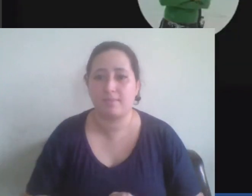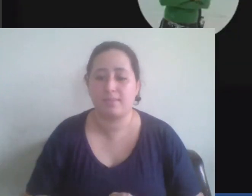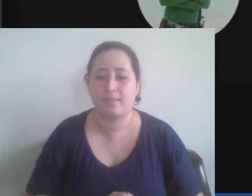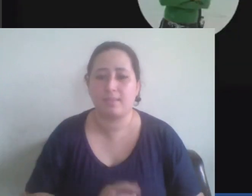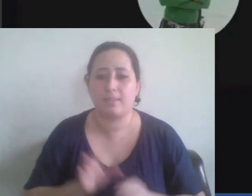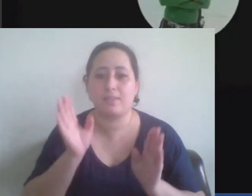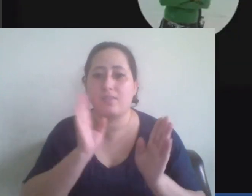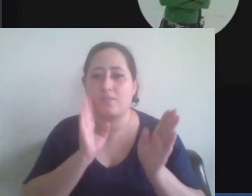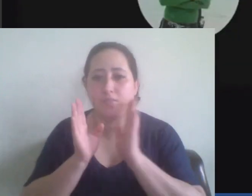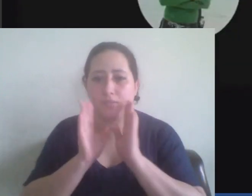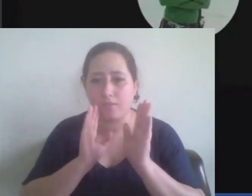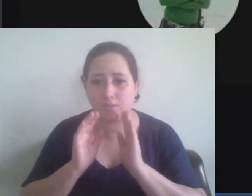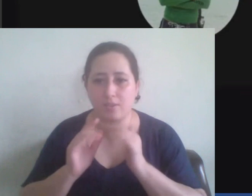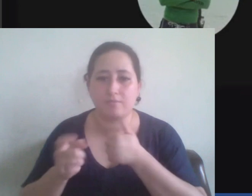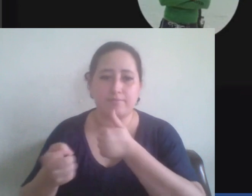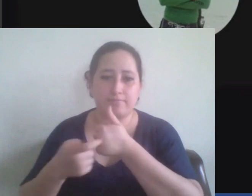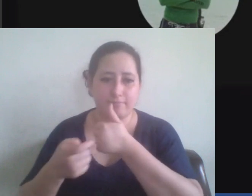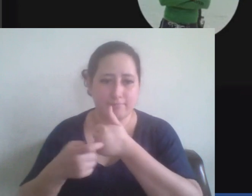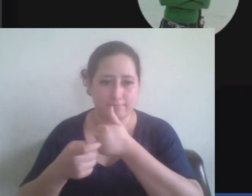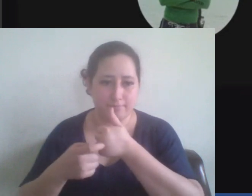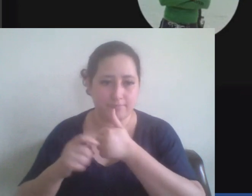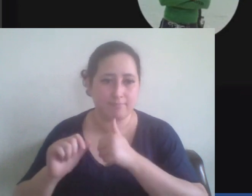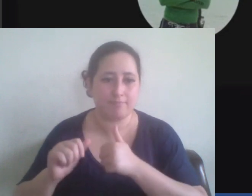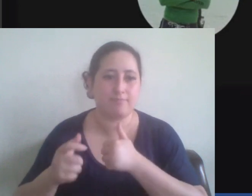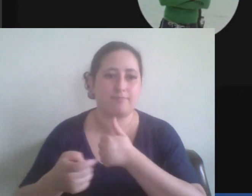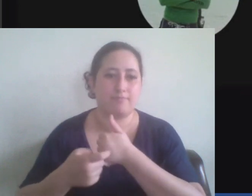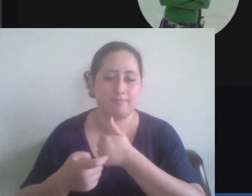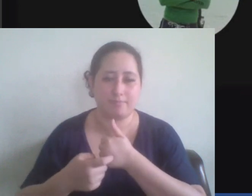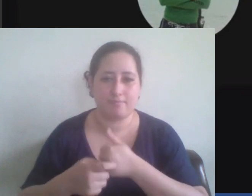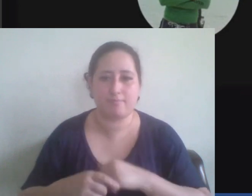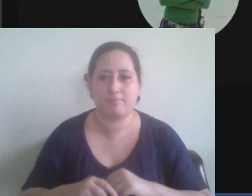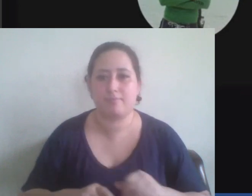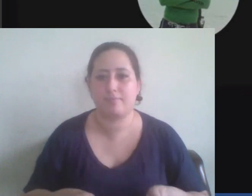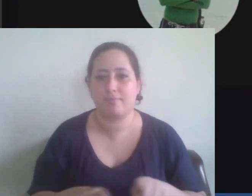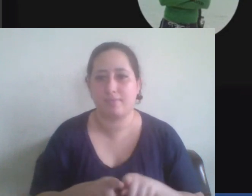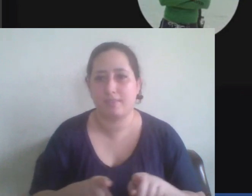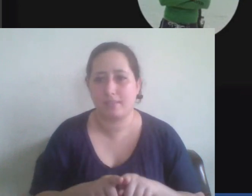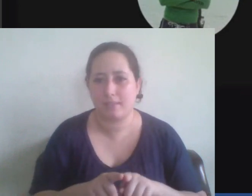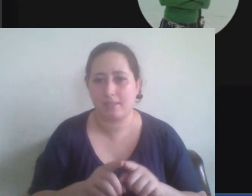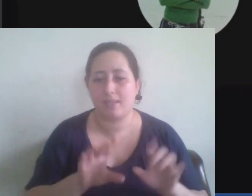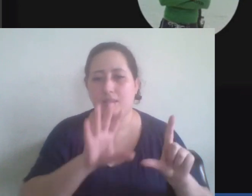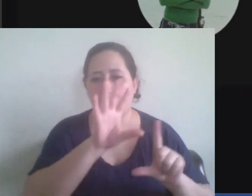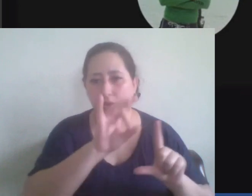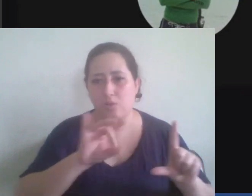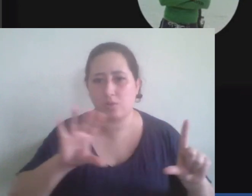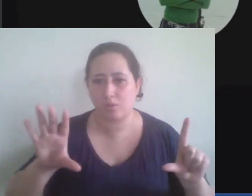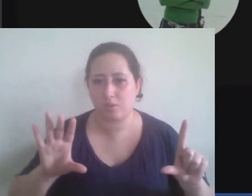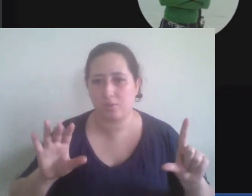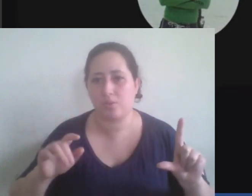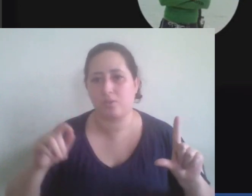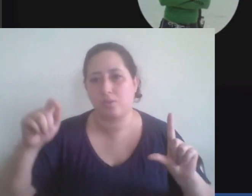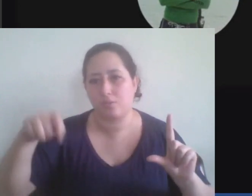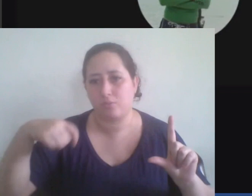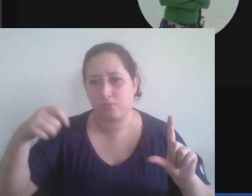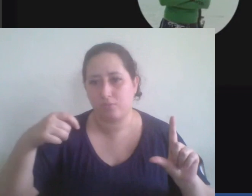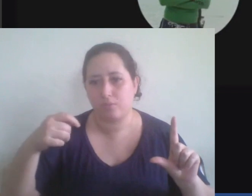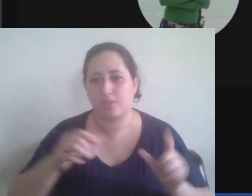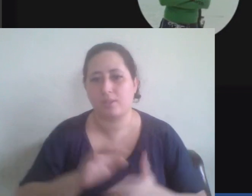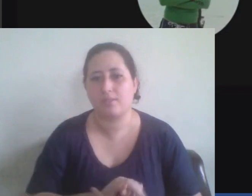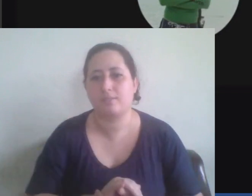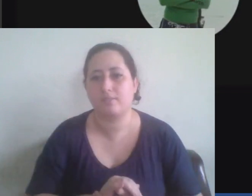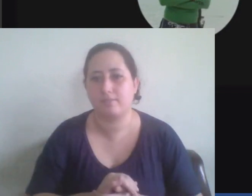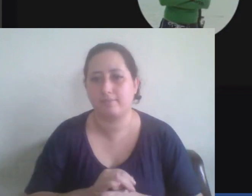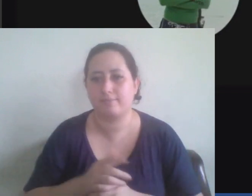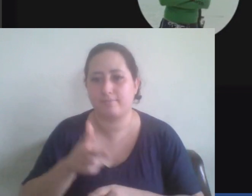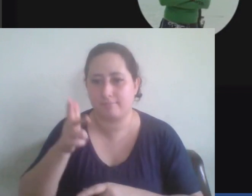nosso canal do YouTube de Educação e Direitos Humanos e que compartilhem essa web conferência